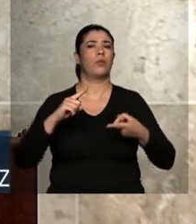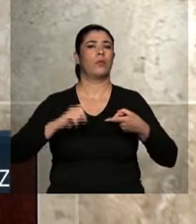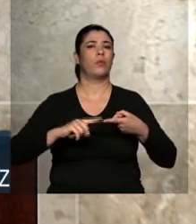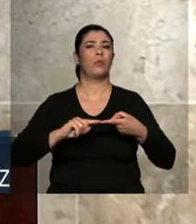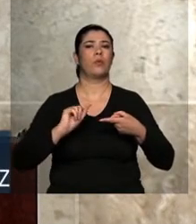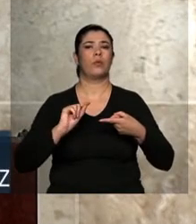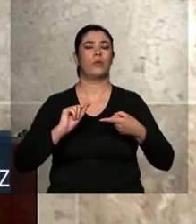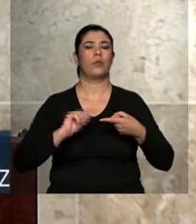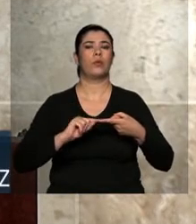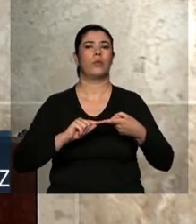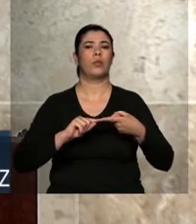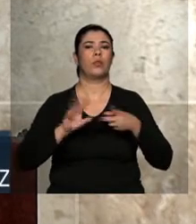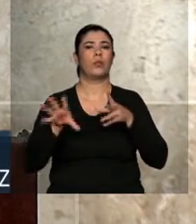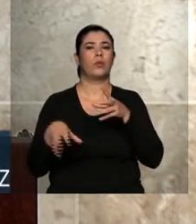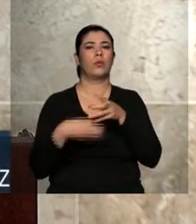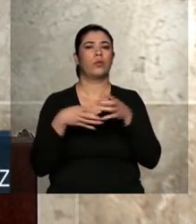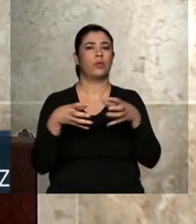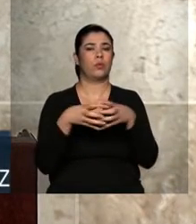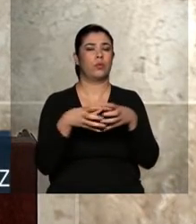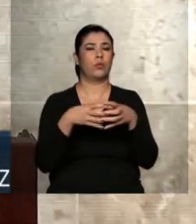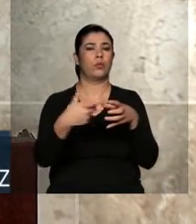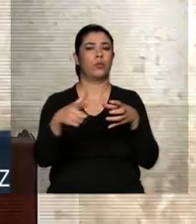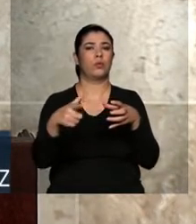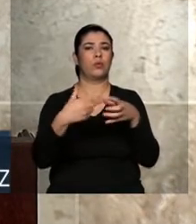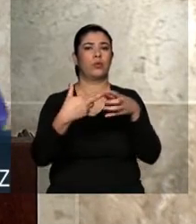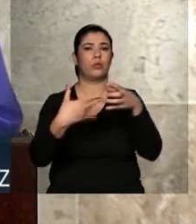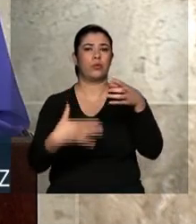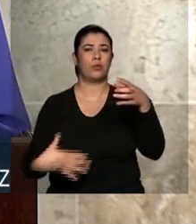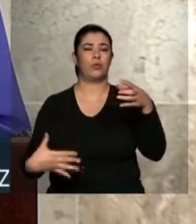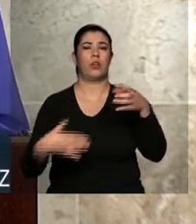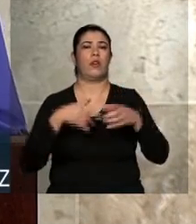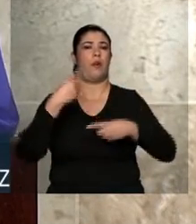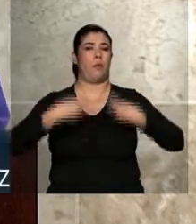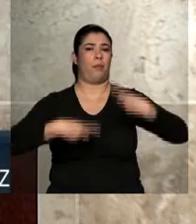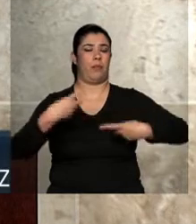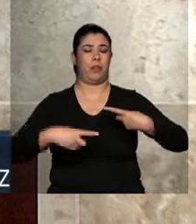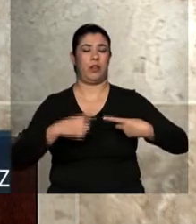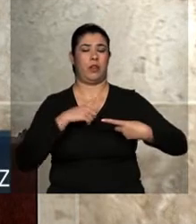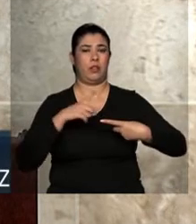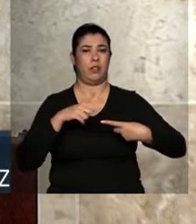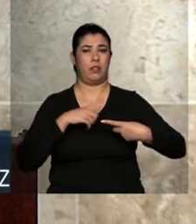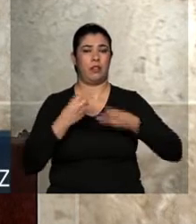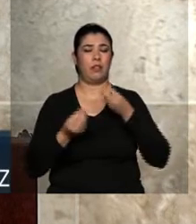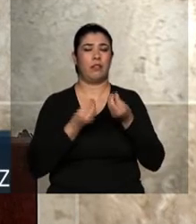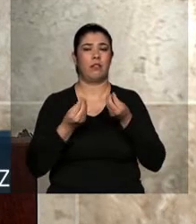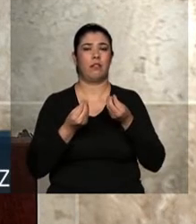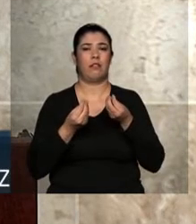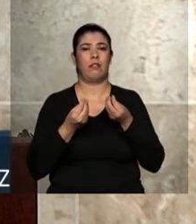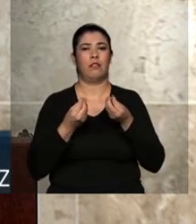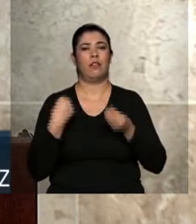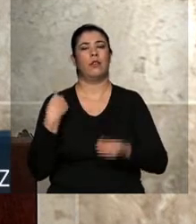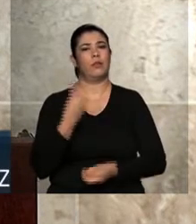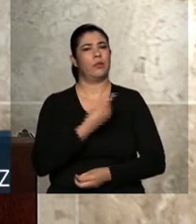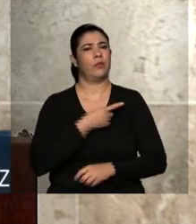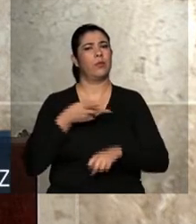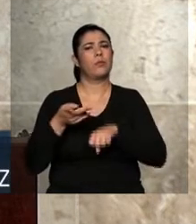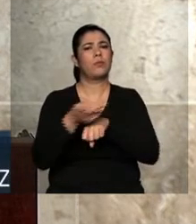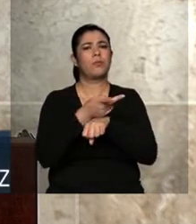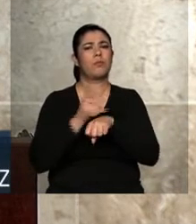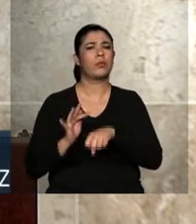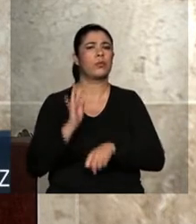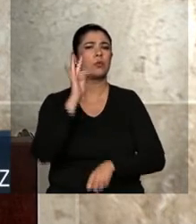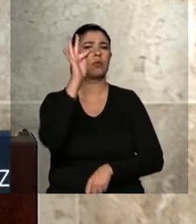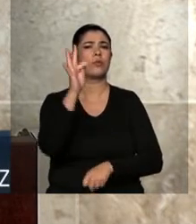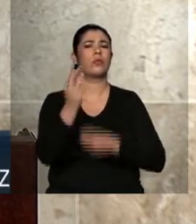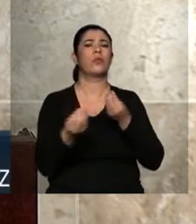de um conjunto de políticas a forma pela qual nós buscaríamos a